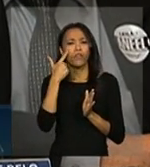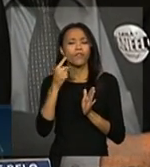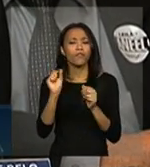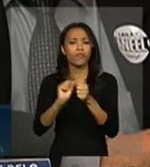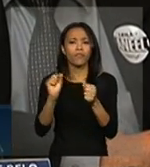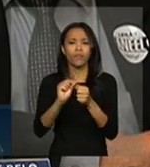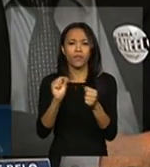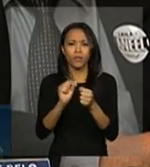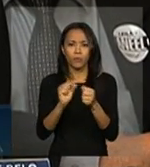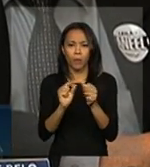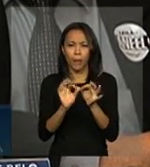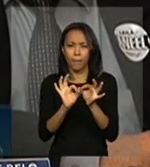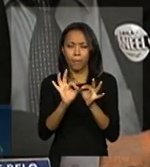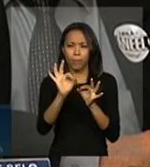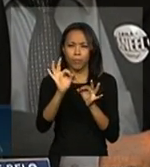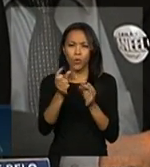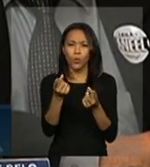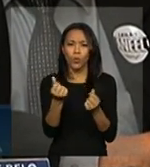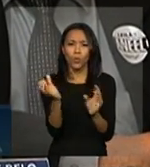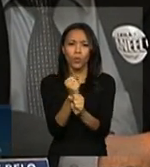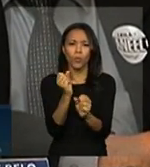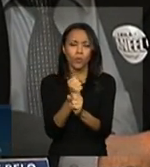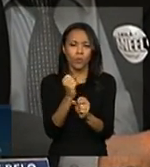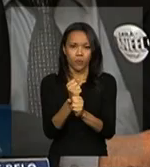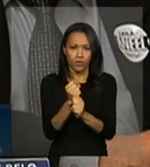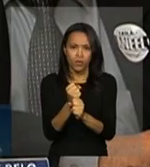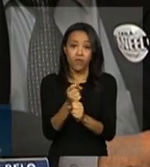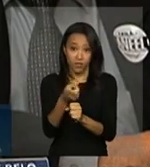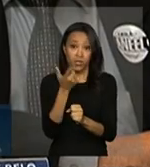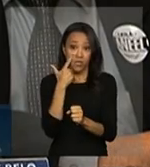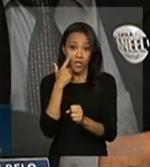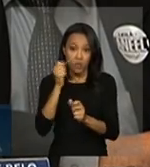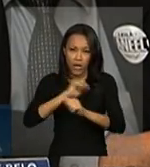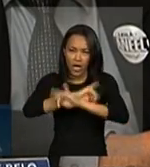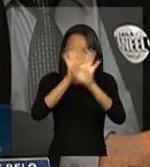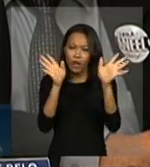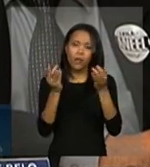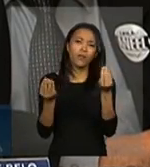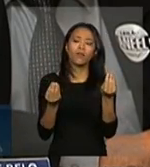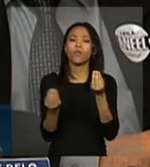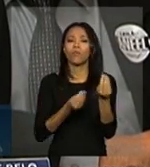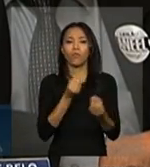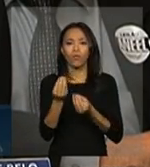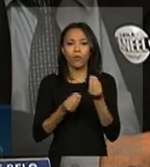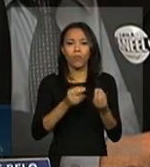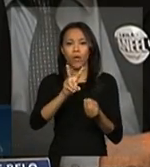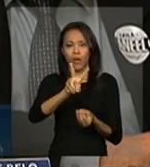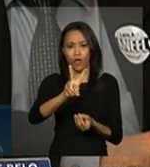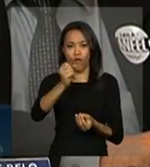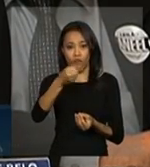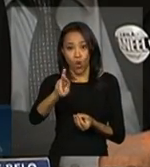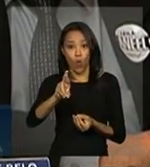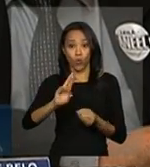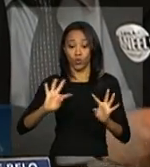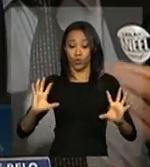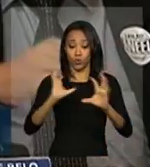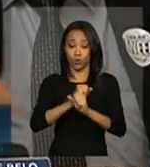investimento. Existe uma estimativa de mercado. Vocês têm uma visão mais clara de qual seria o valor do projeto total?